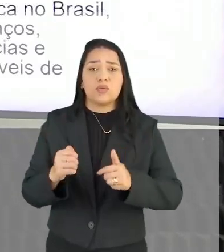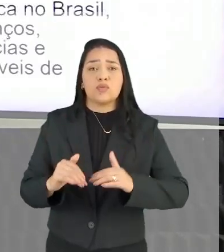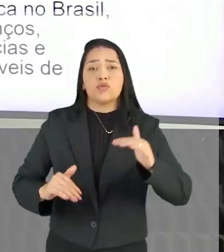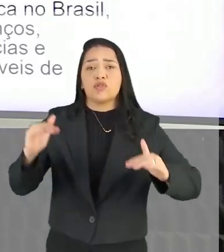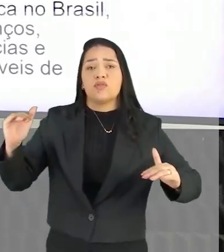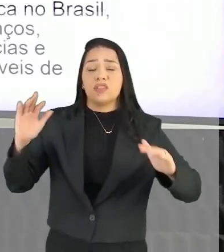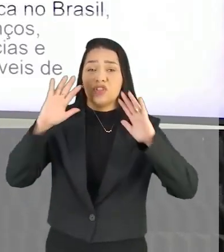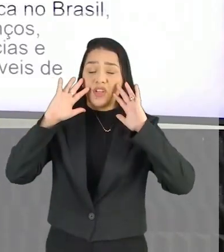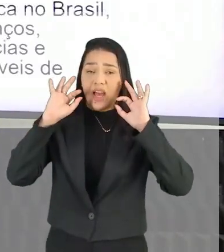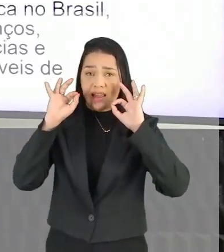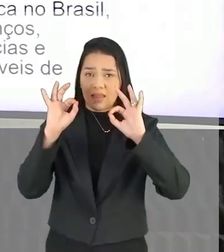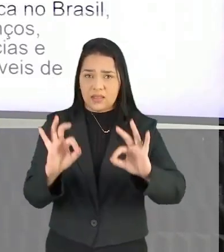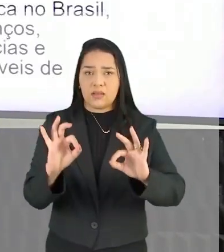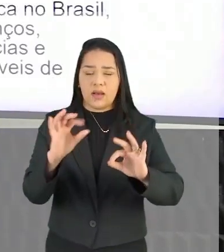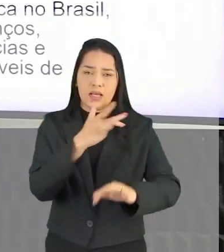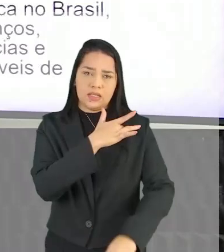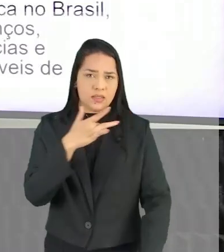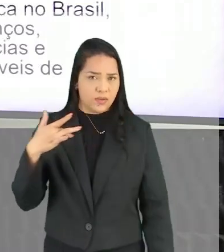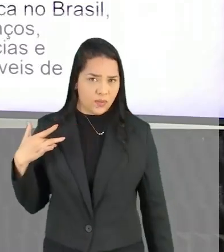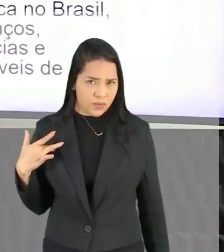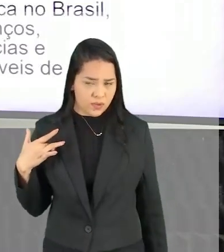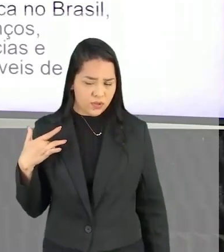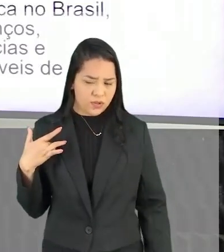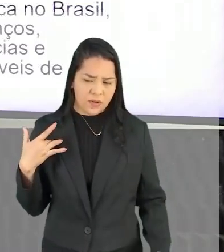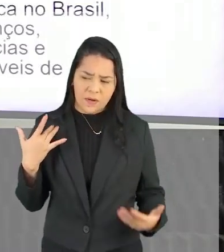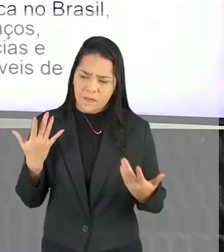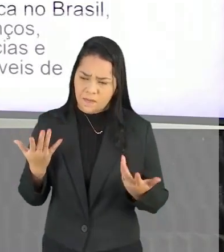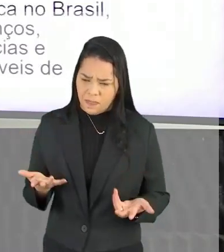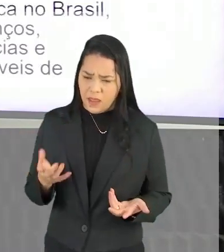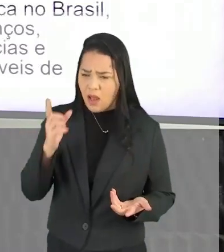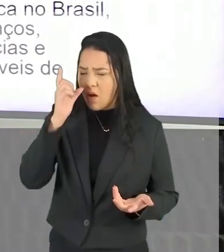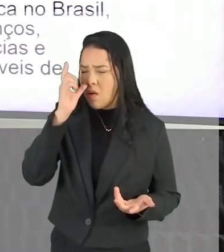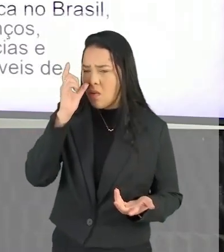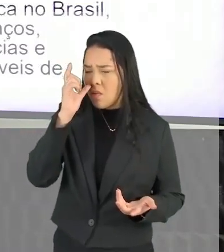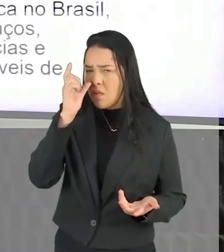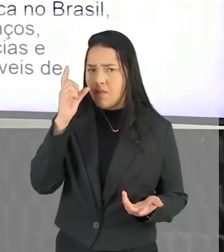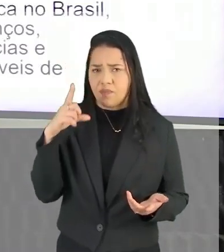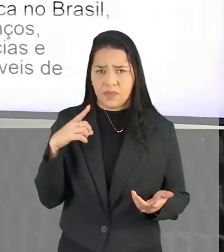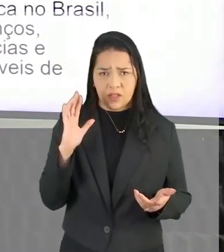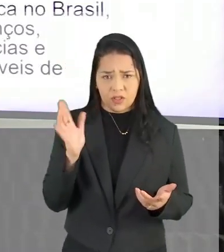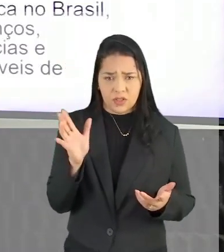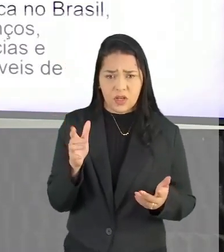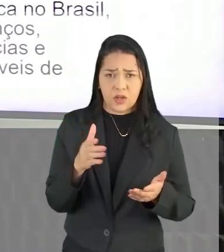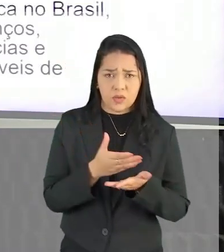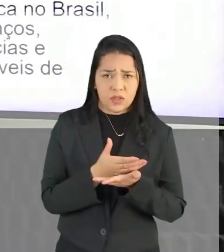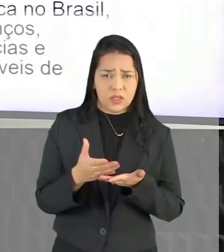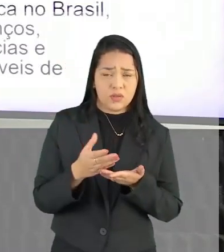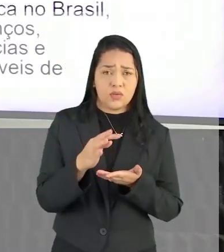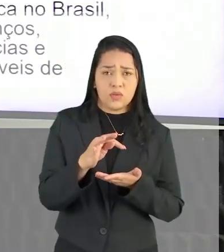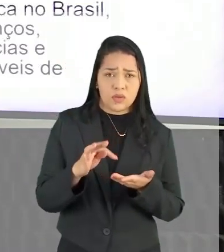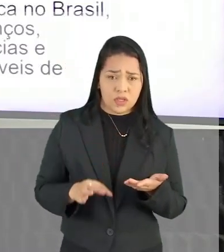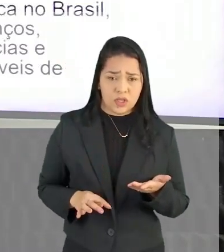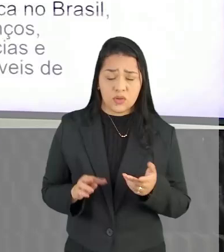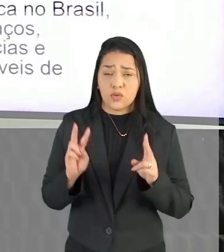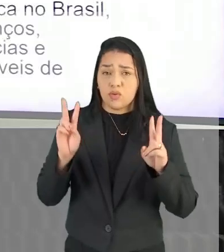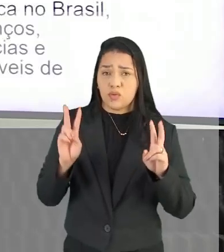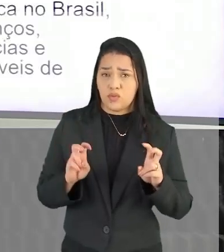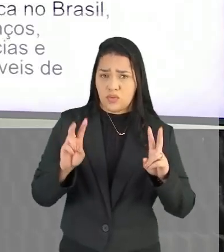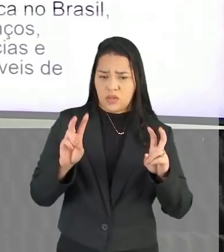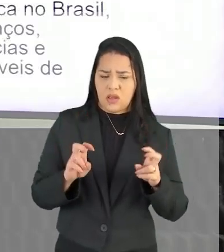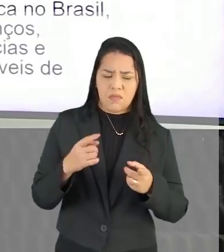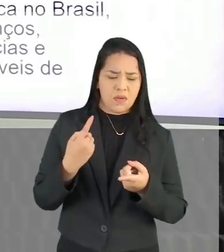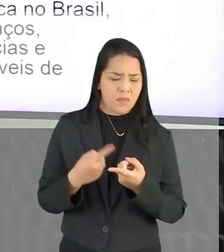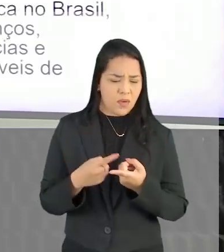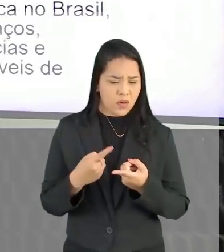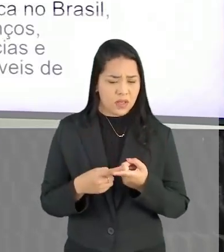níveis De atenção À saúde Então a gente tem Sinalizando Já no início do texto A questão do tema Por